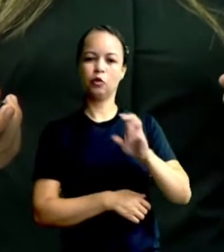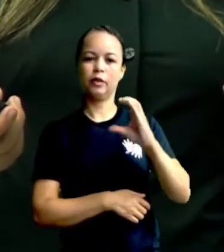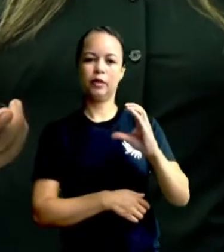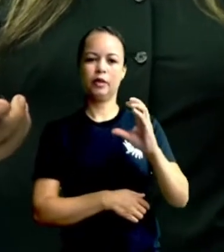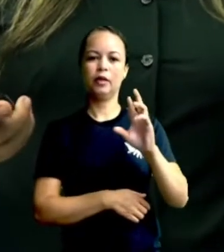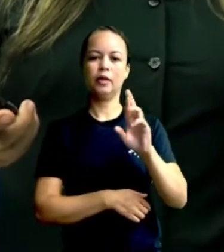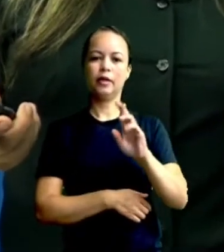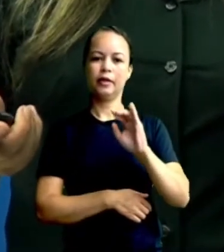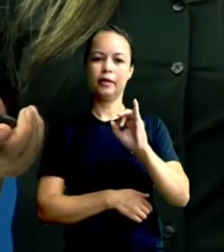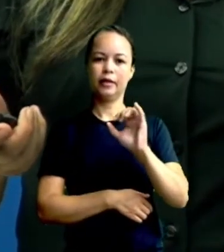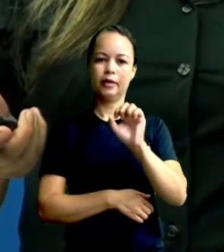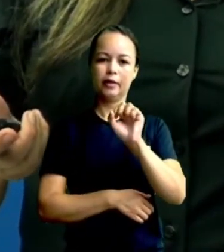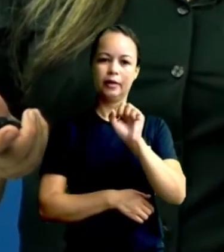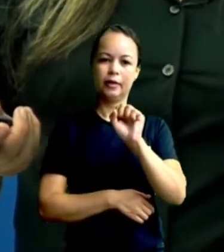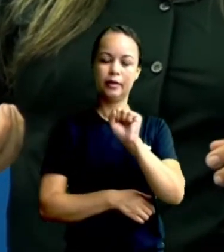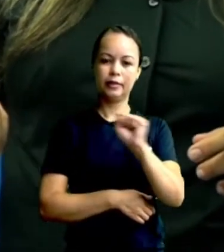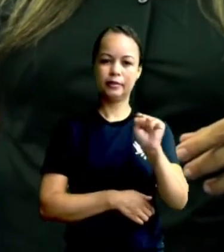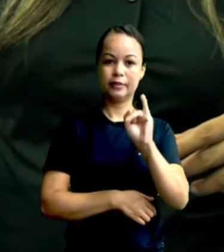matemática de vocês.